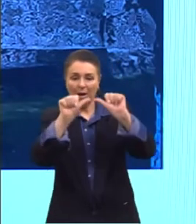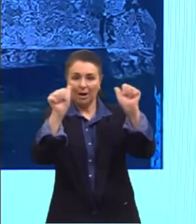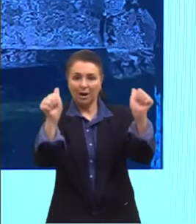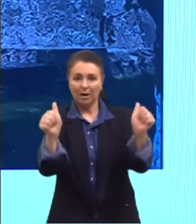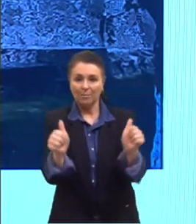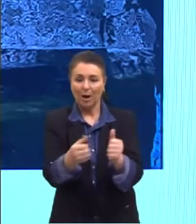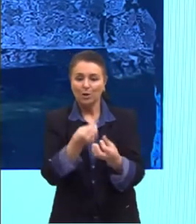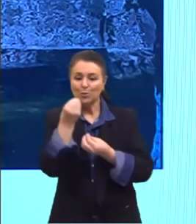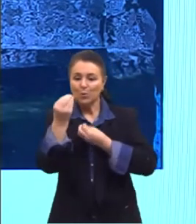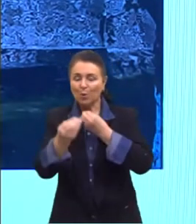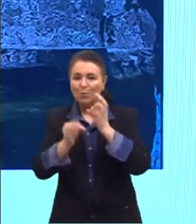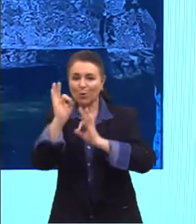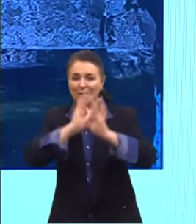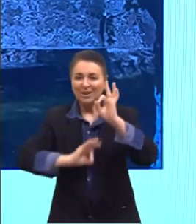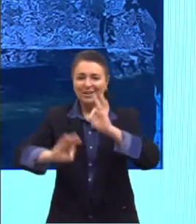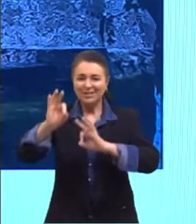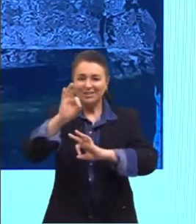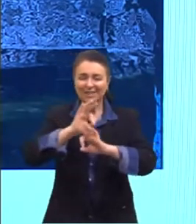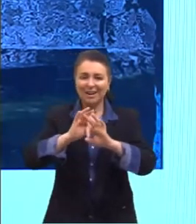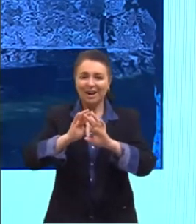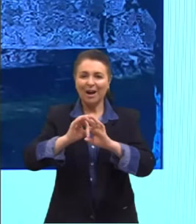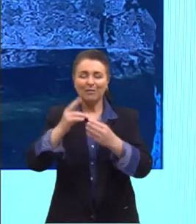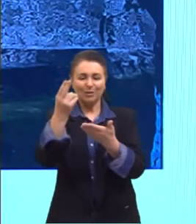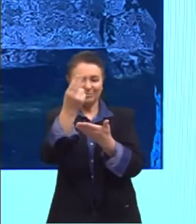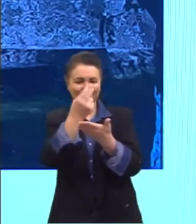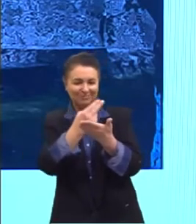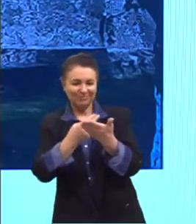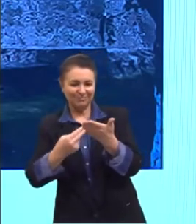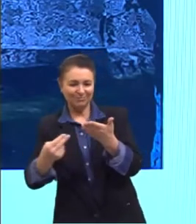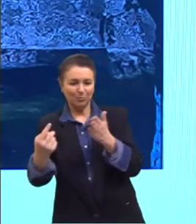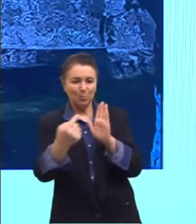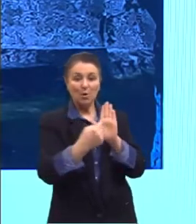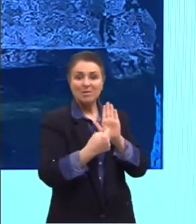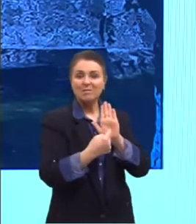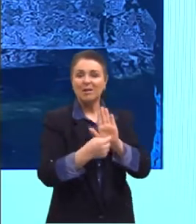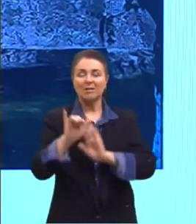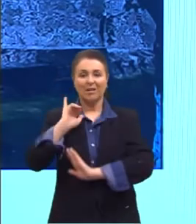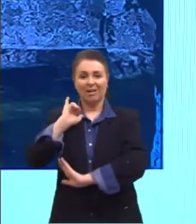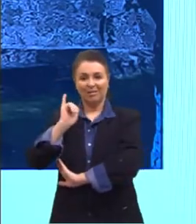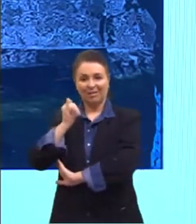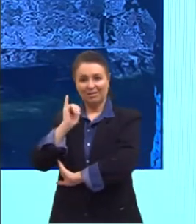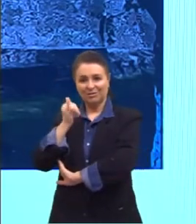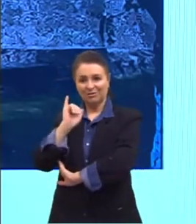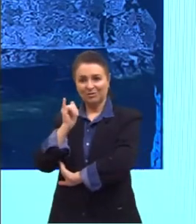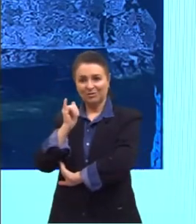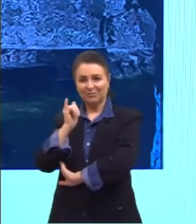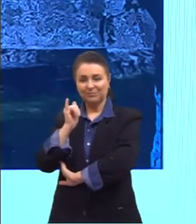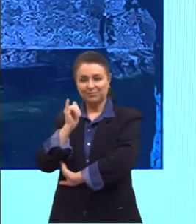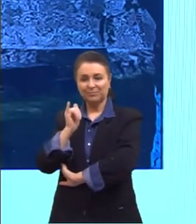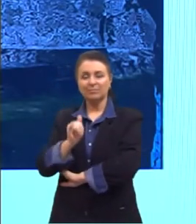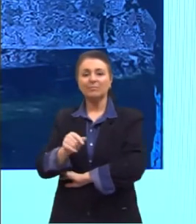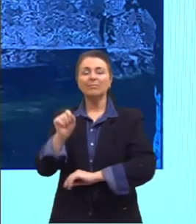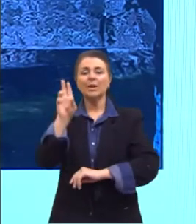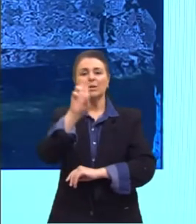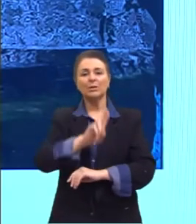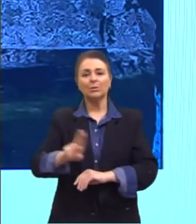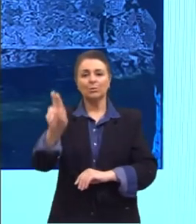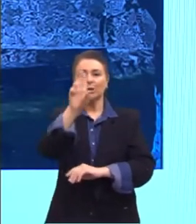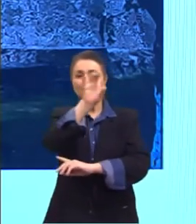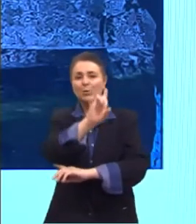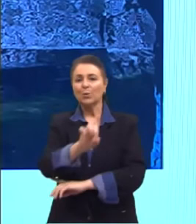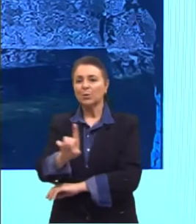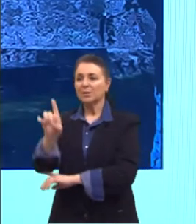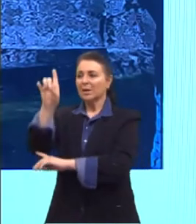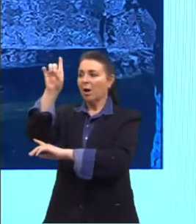organizavam a pintura, então, trazendo as narrativas, e colocando o seu Deus